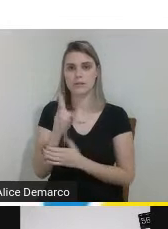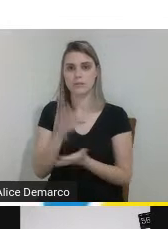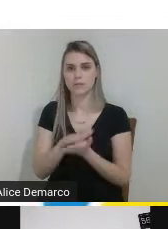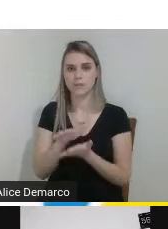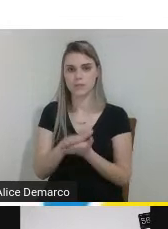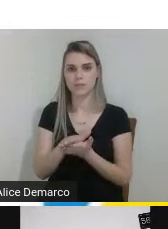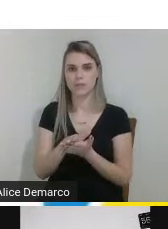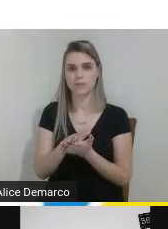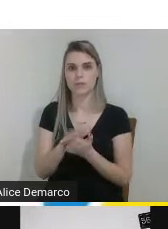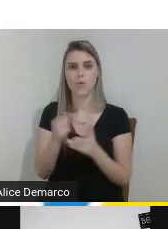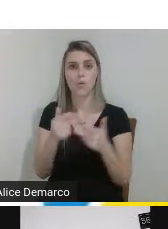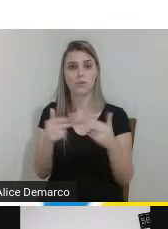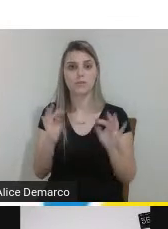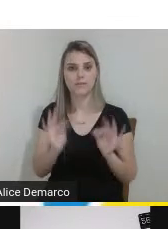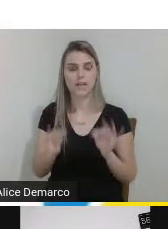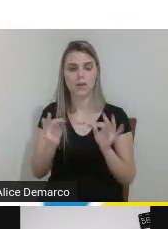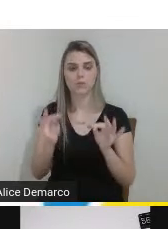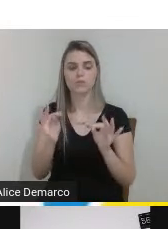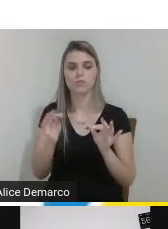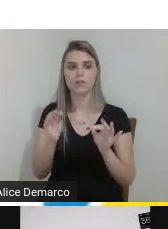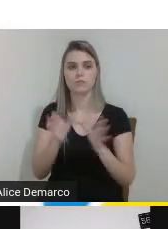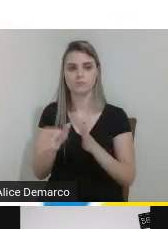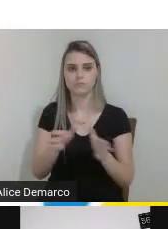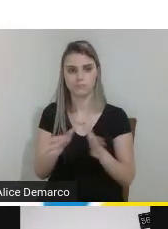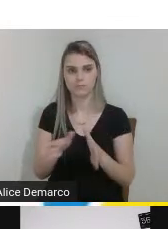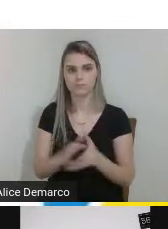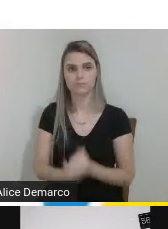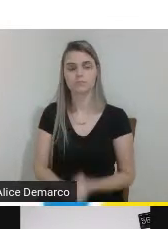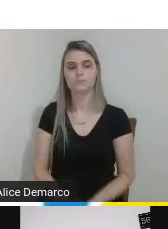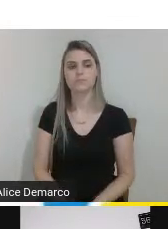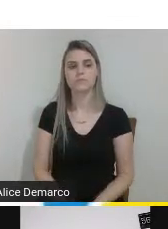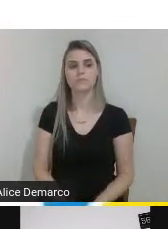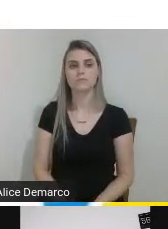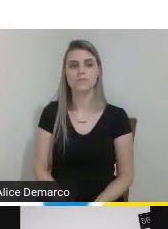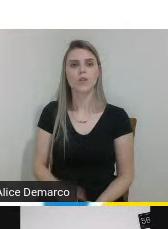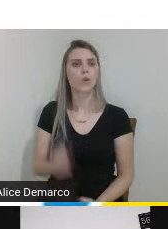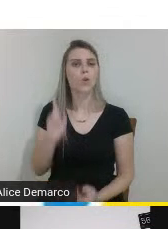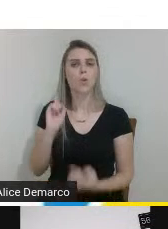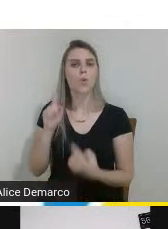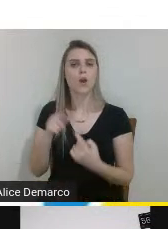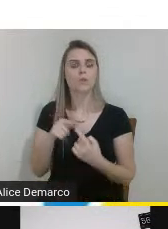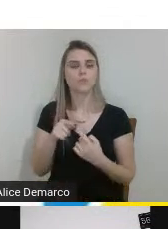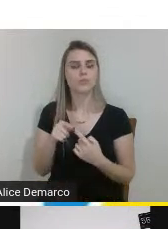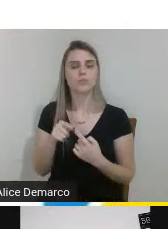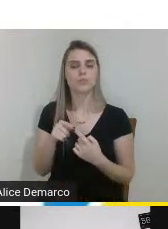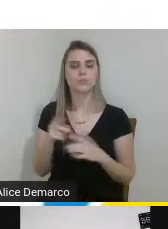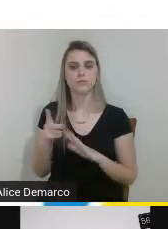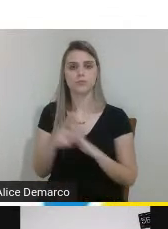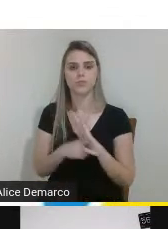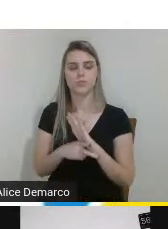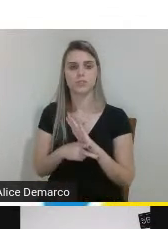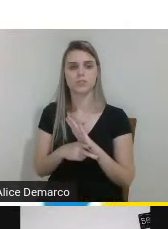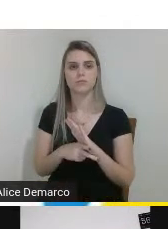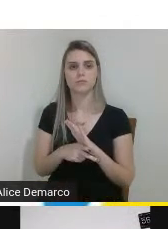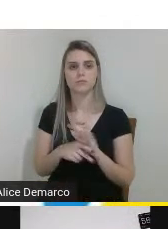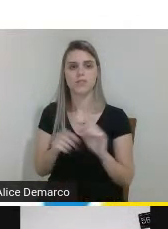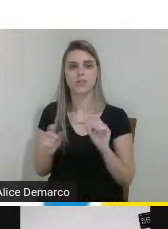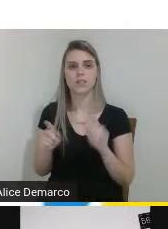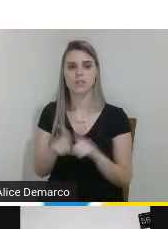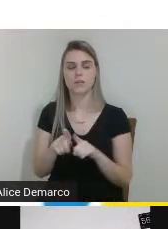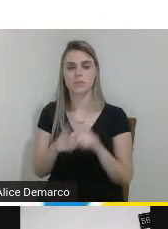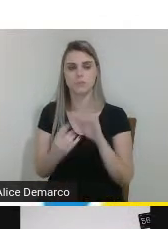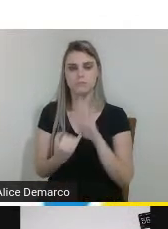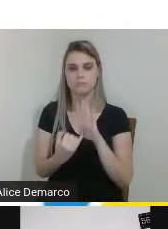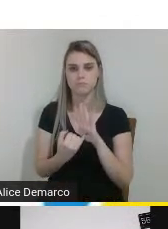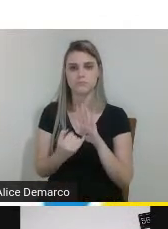tecnologia assistiva um dos objetivos não só do nosso projeto mas também do Instituto Federal do